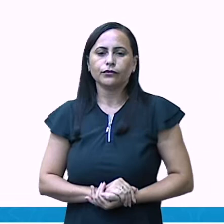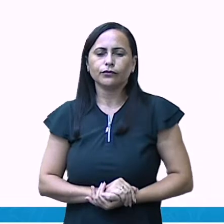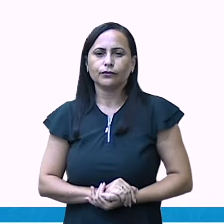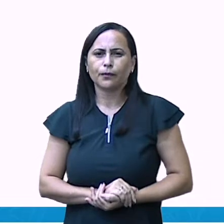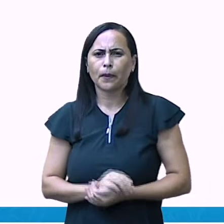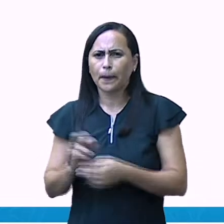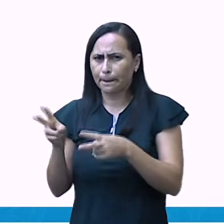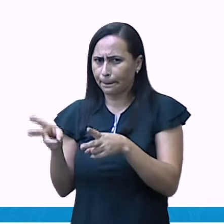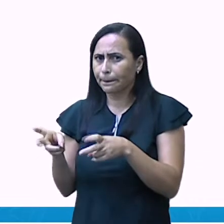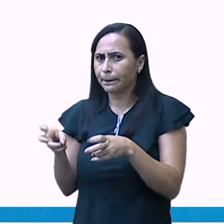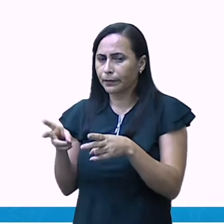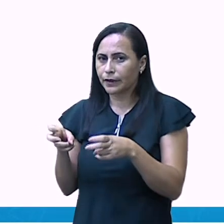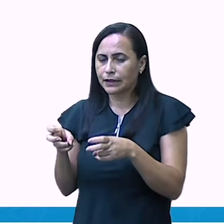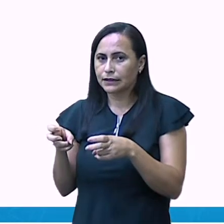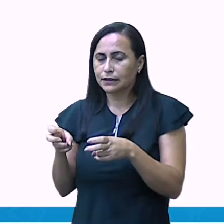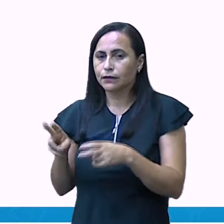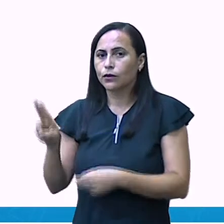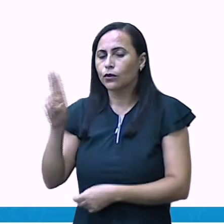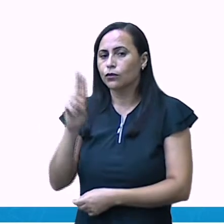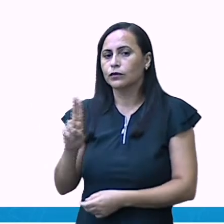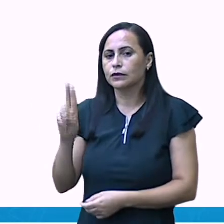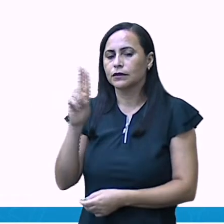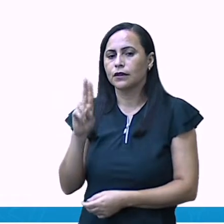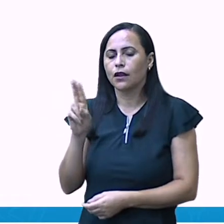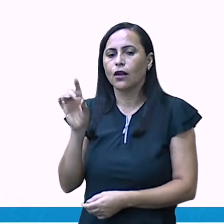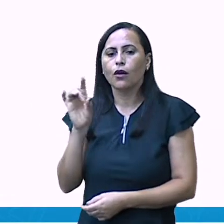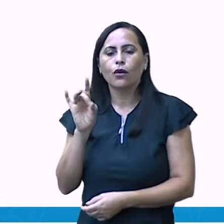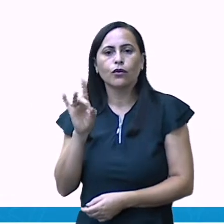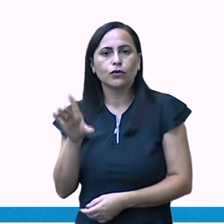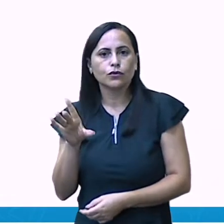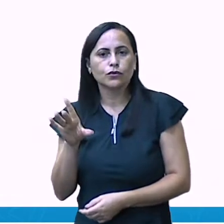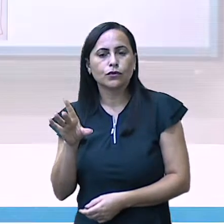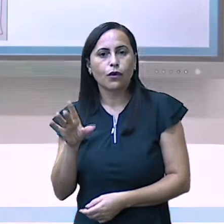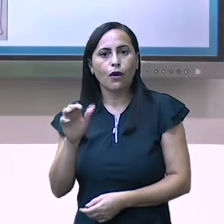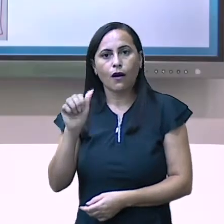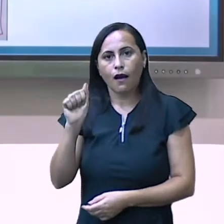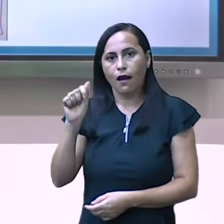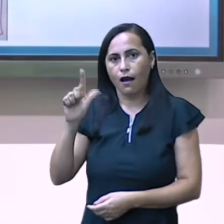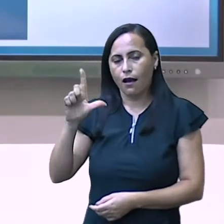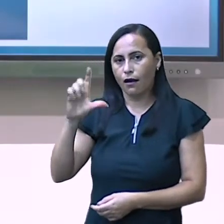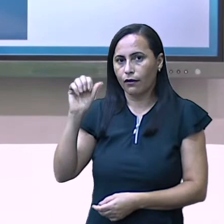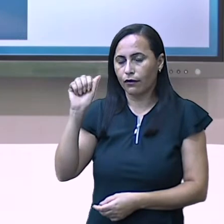Mas percebam, eu utilizei apenas os algarismos.